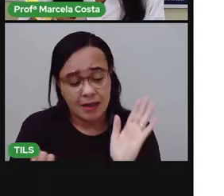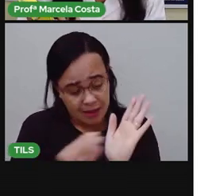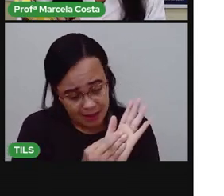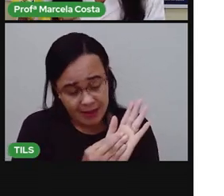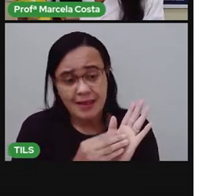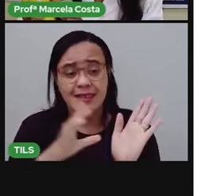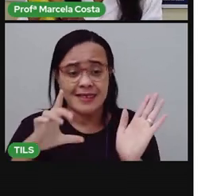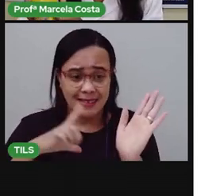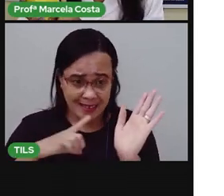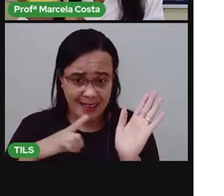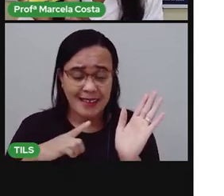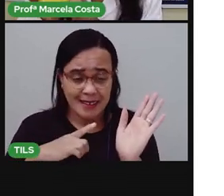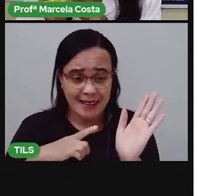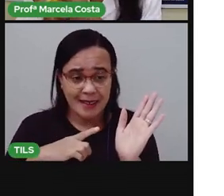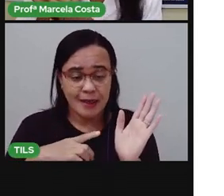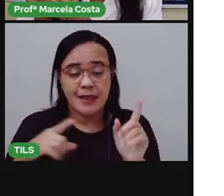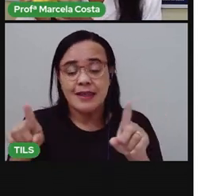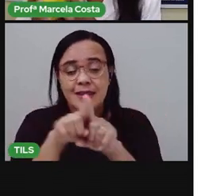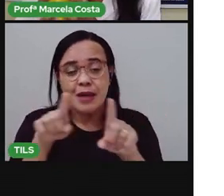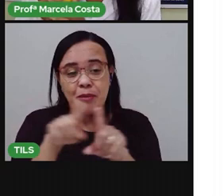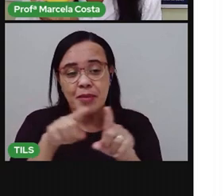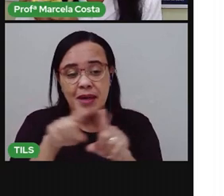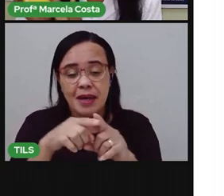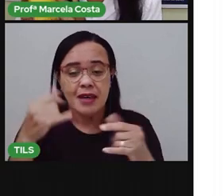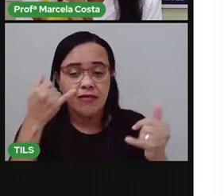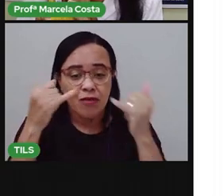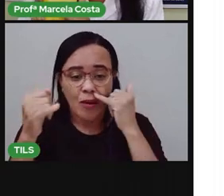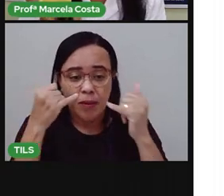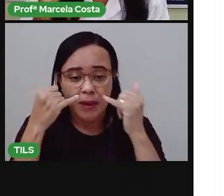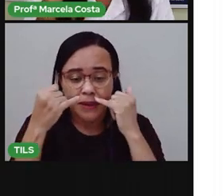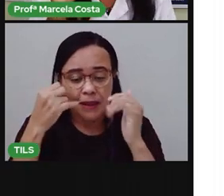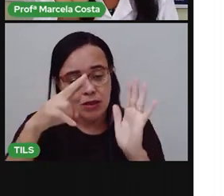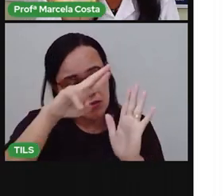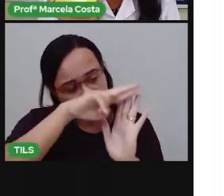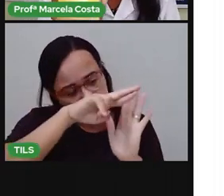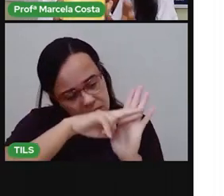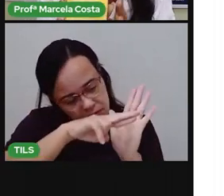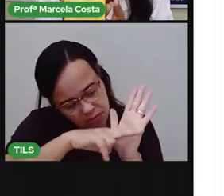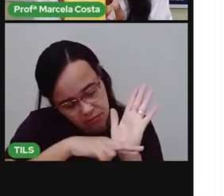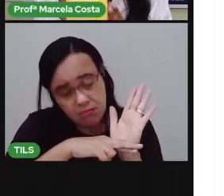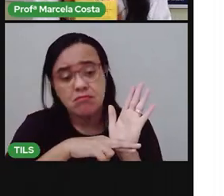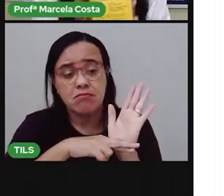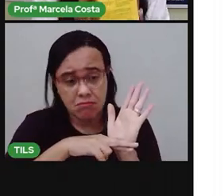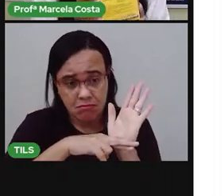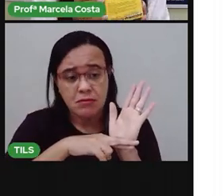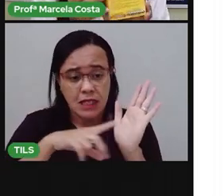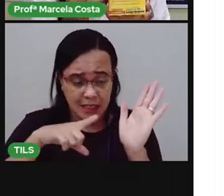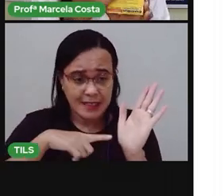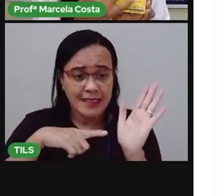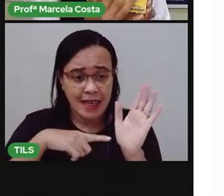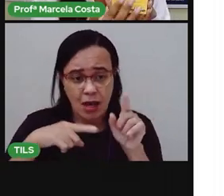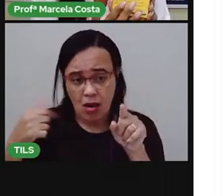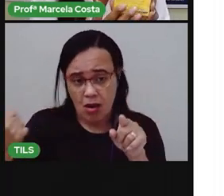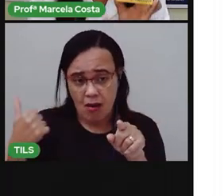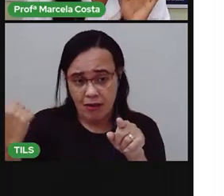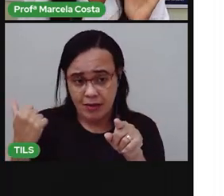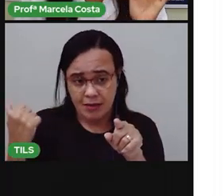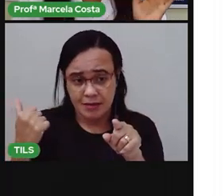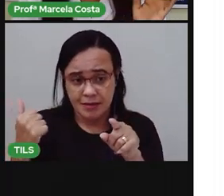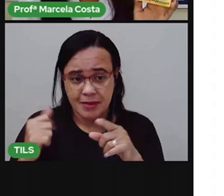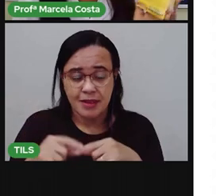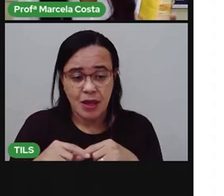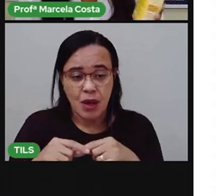Trazer até uma receita aqui atrás da minha caixinha. Dessa embalagem. Tem também uma receita